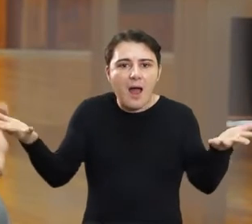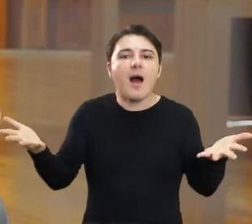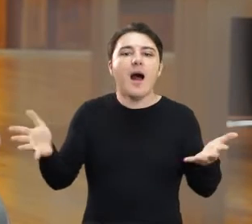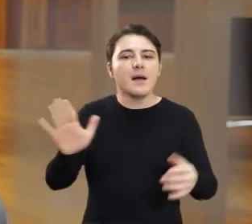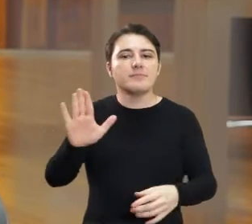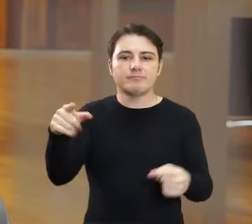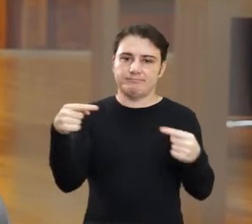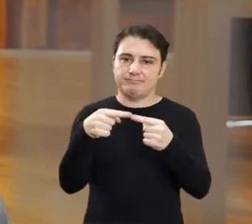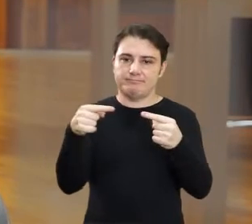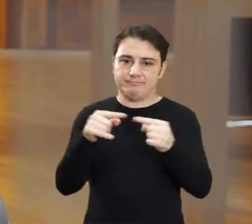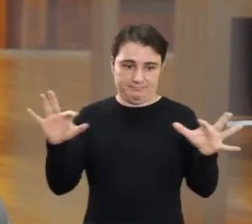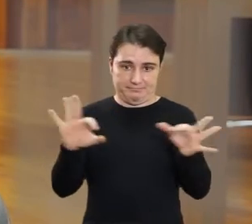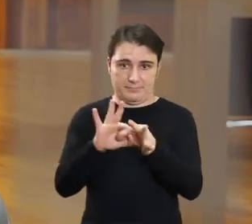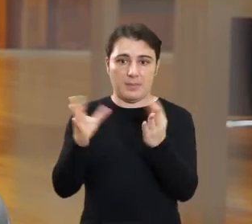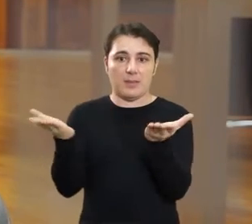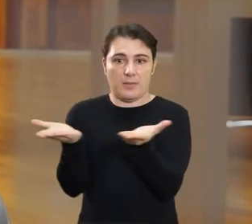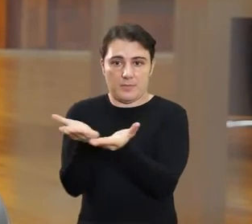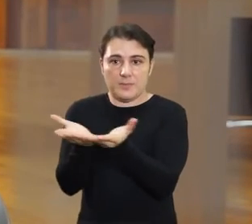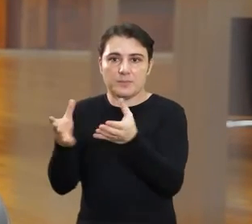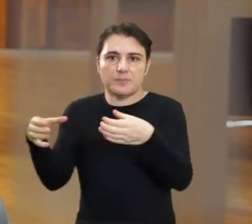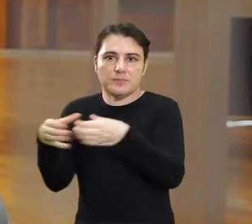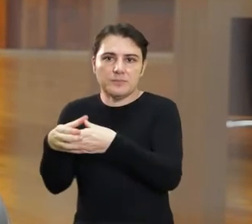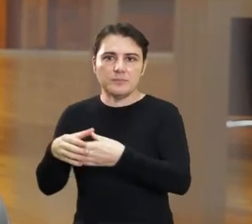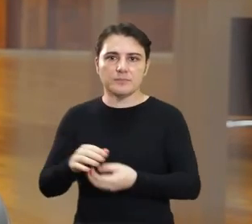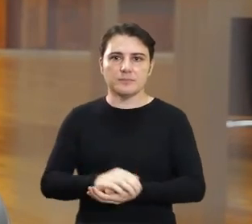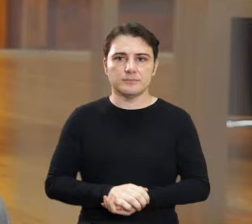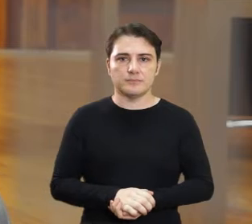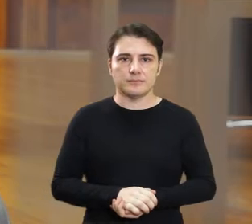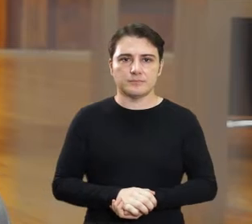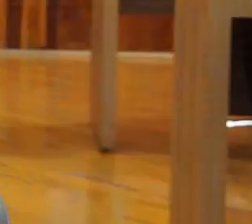e representar bem essa bancada evangélica.